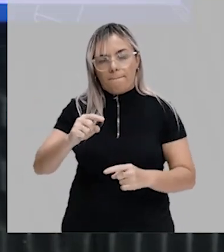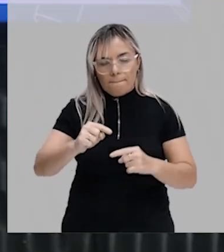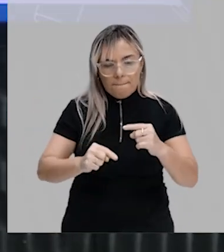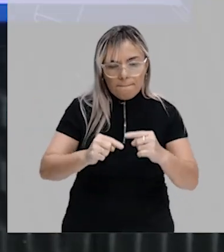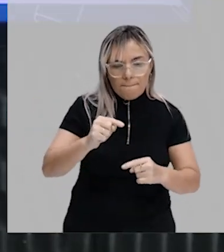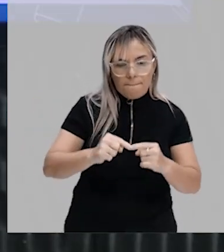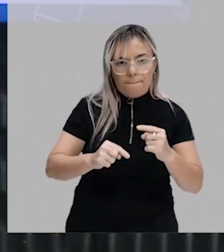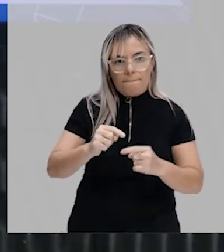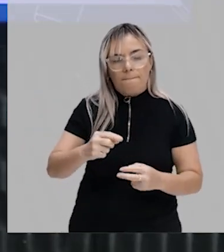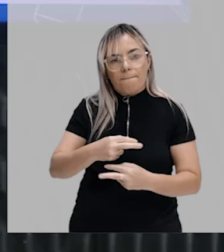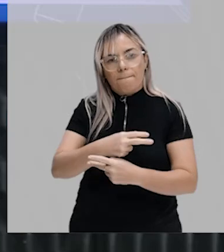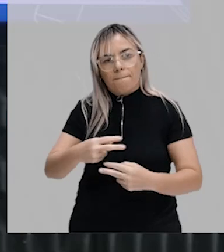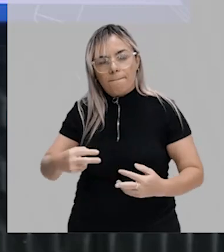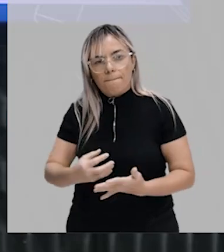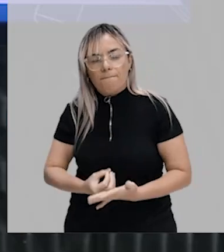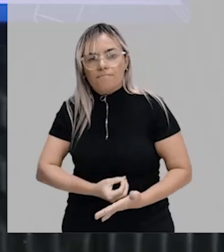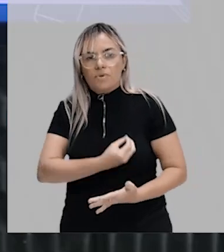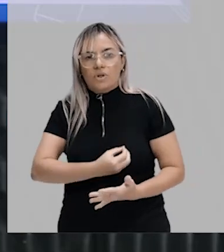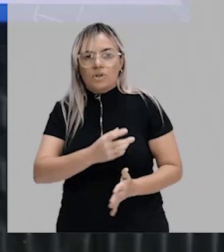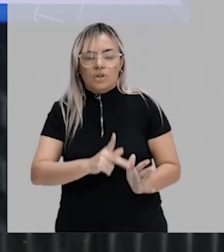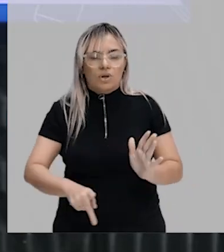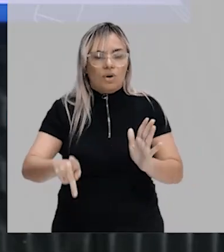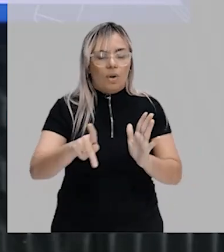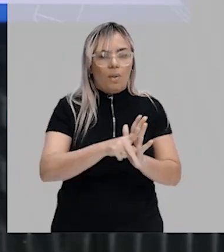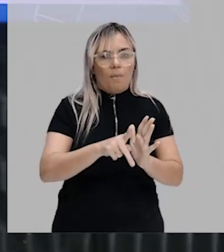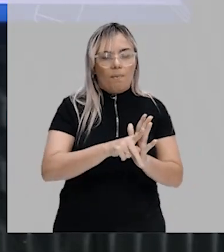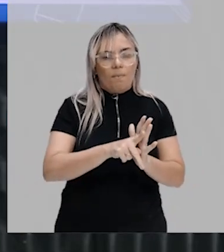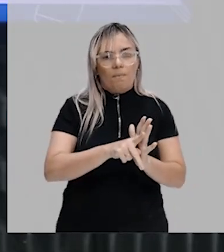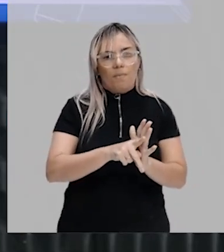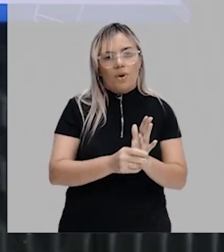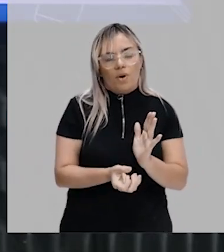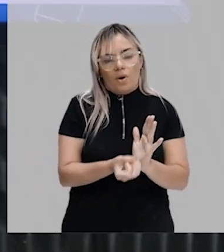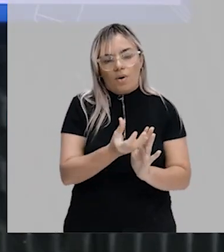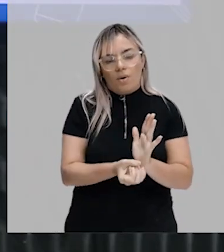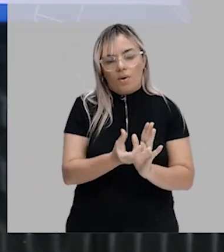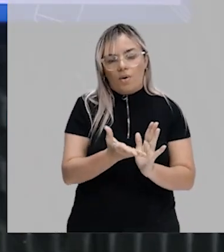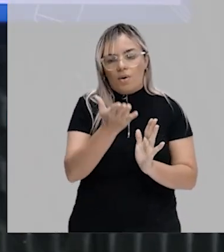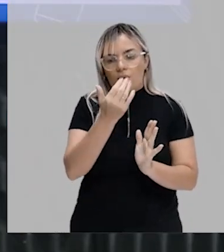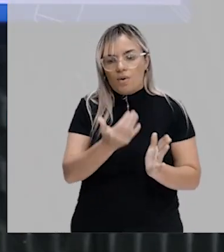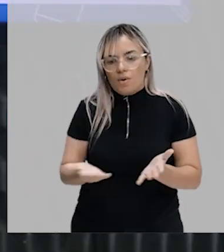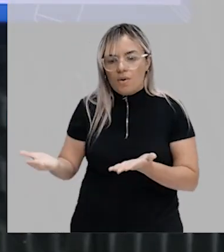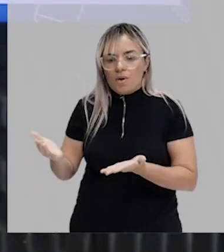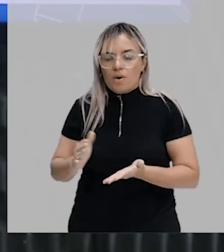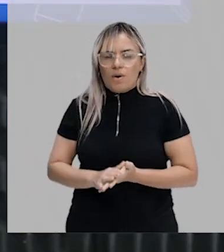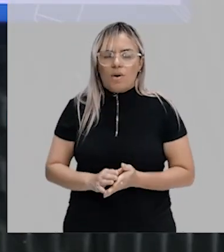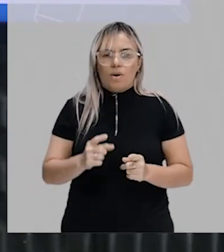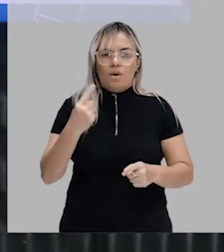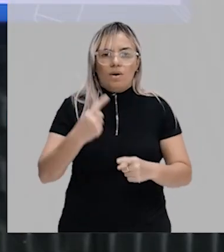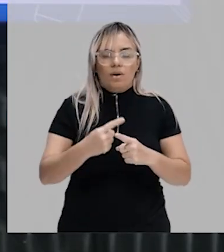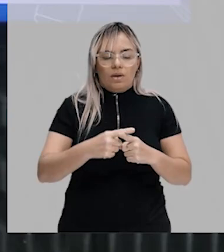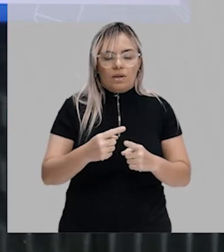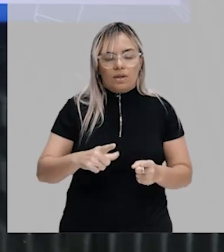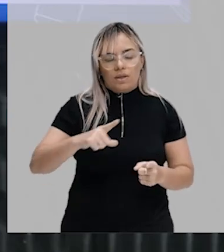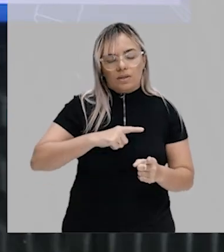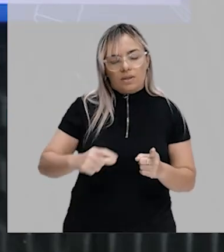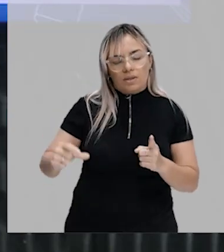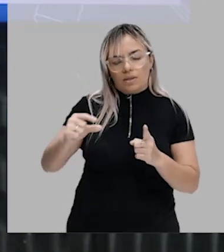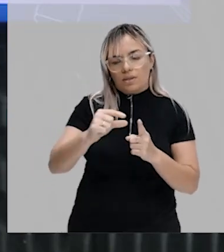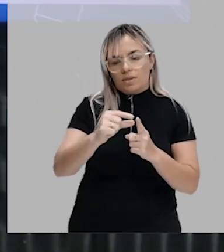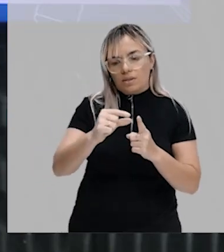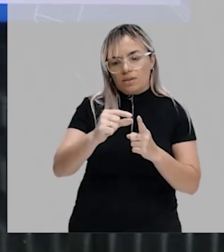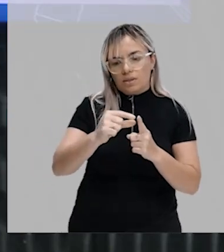conseguem produzir o seu próprio alimento. Então, por que tem esse nome? Quimiolito. Quimio vem de quimiossíntese.